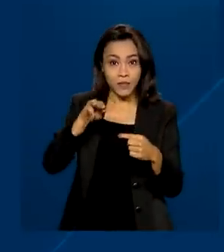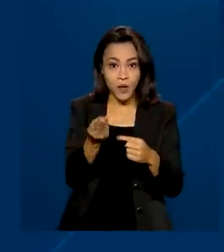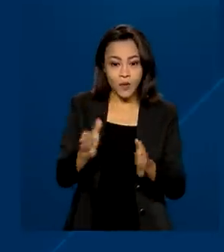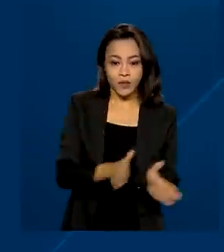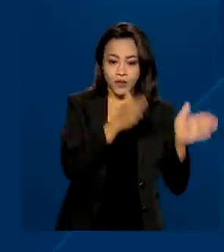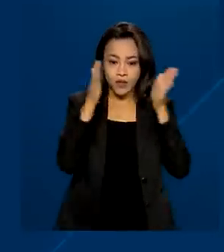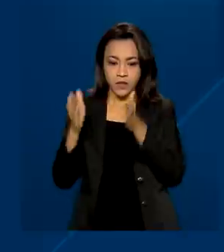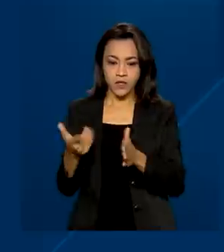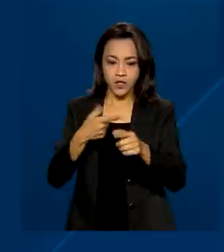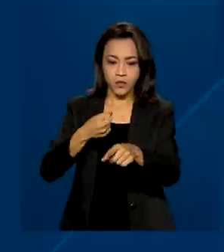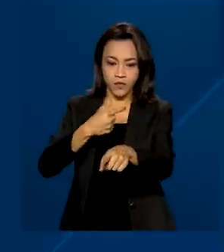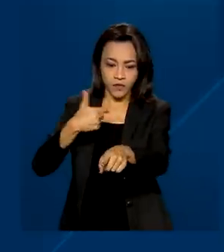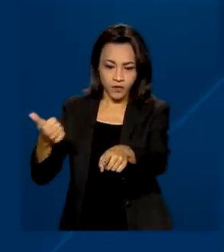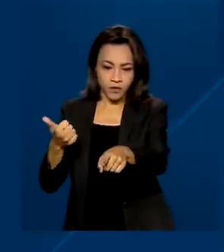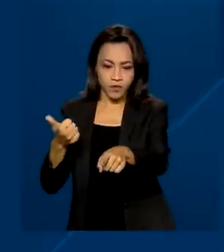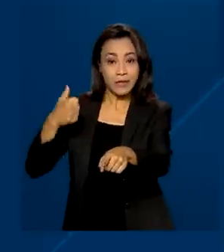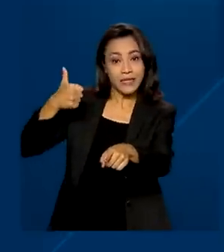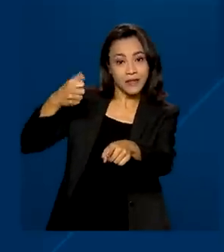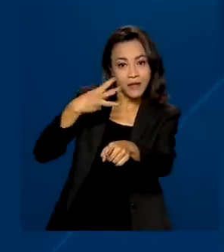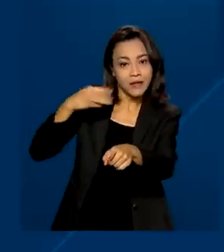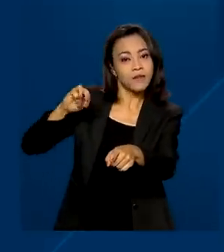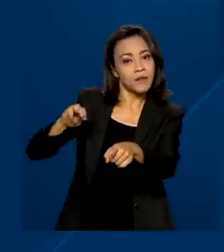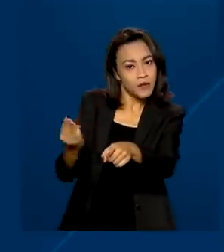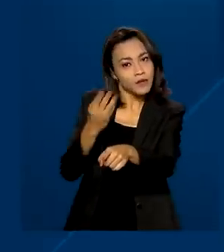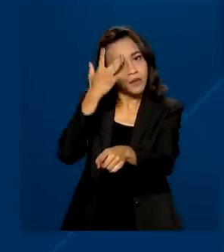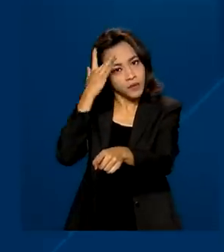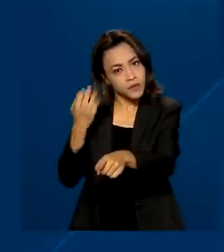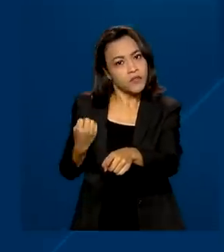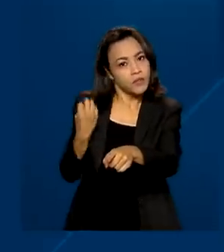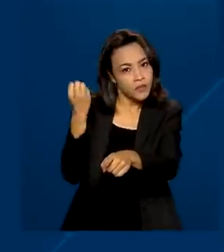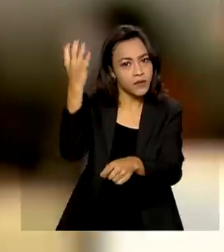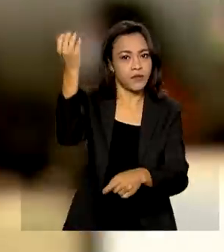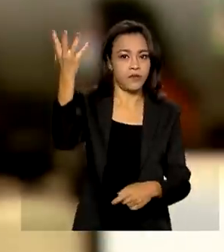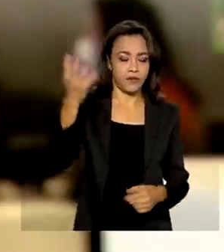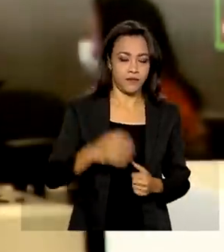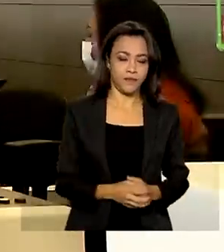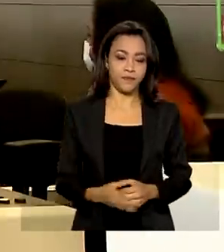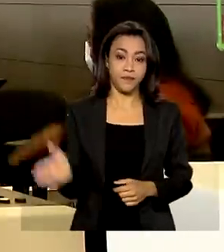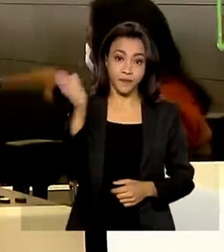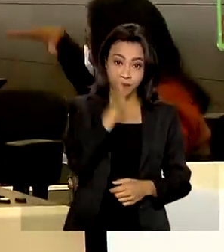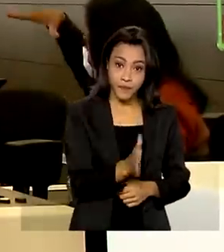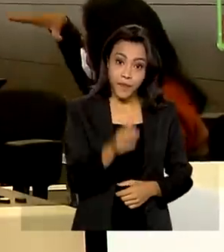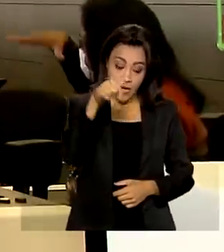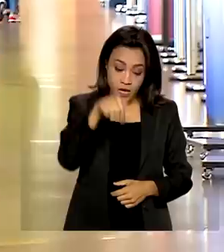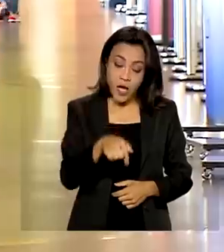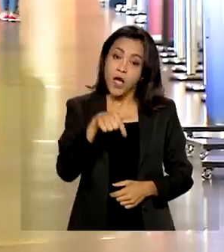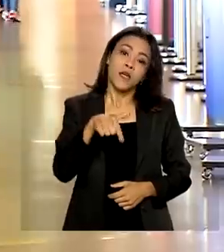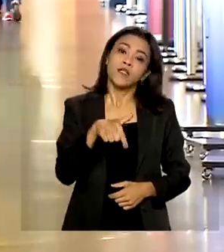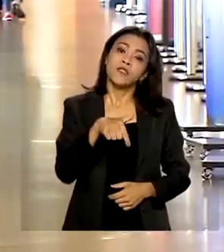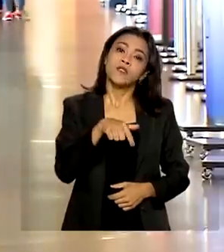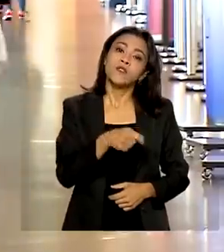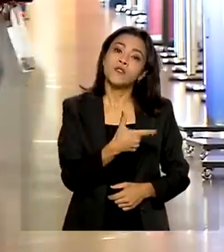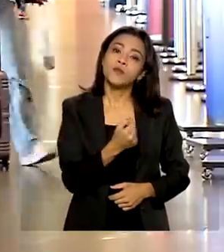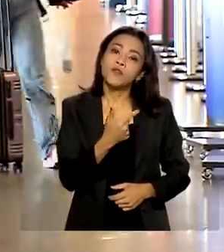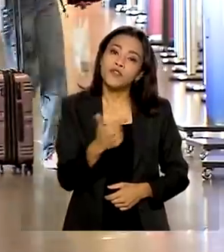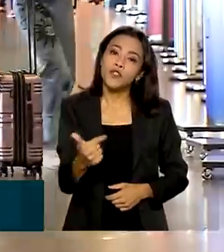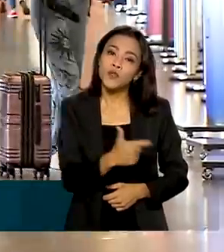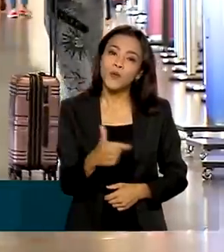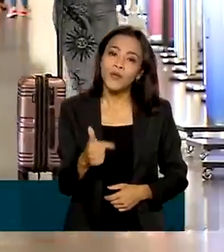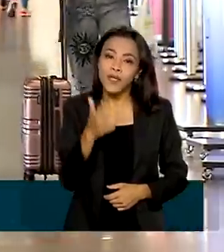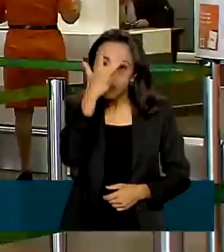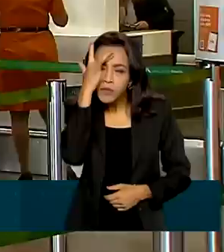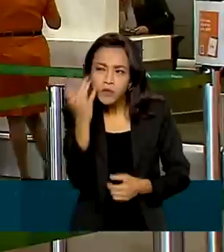2021, cerca de 13 milhões de pessoas viajaram. Em 2022, está sendo um ano de